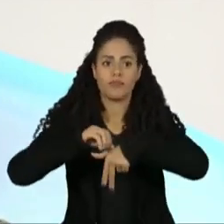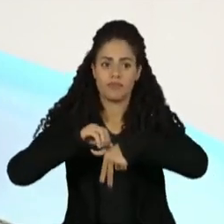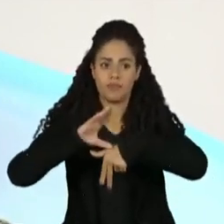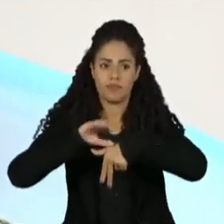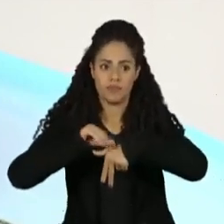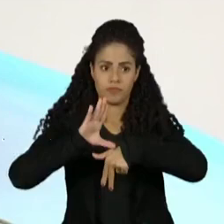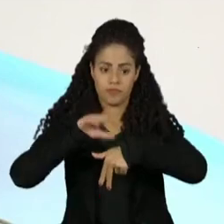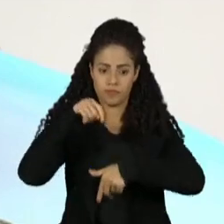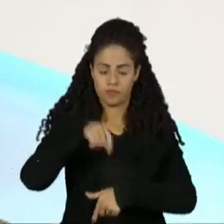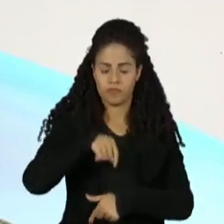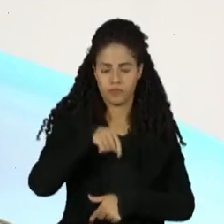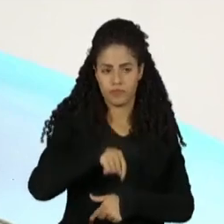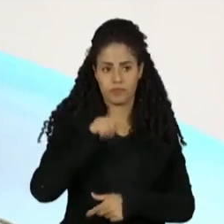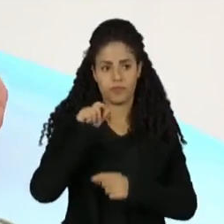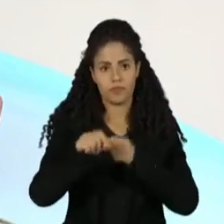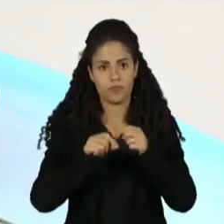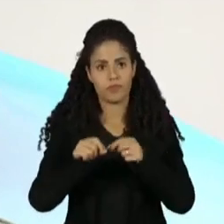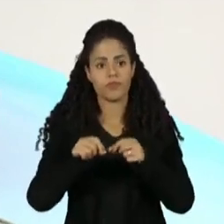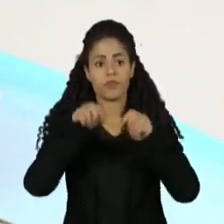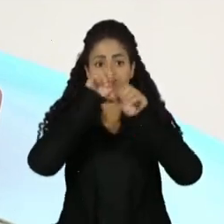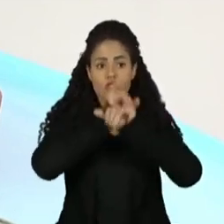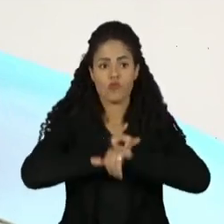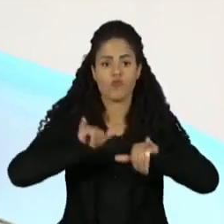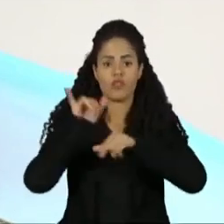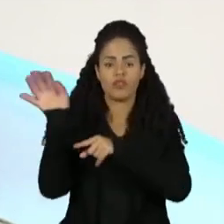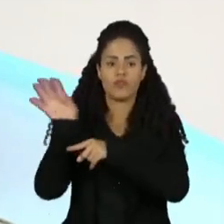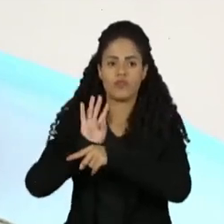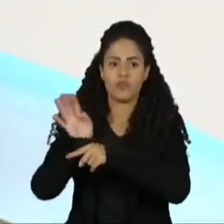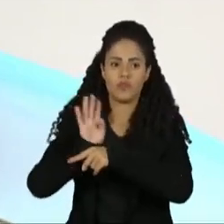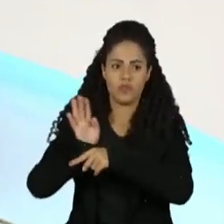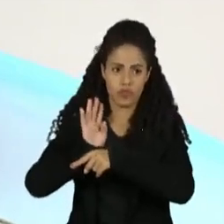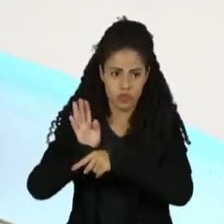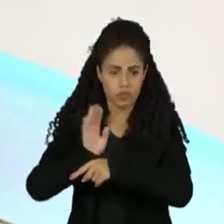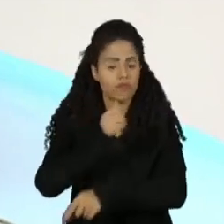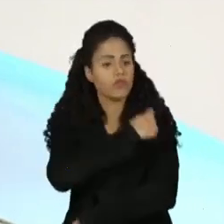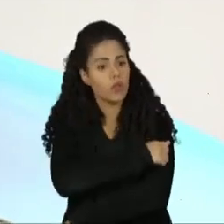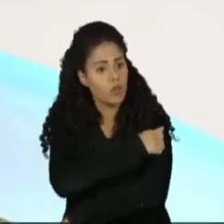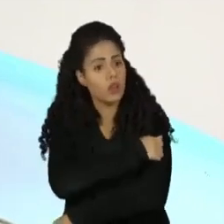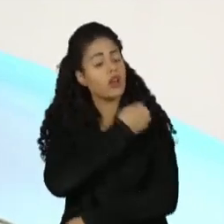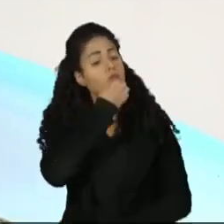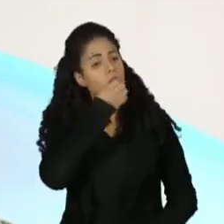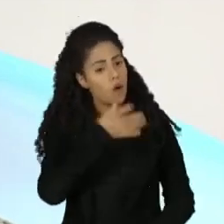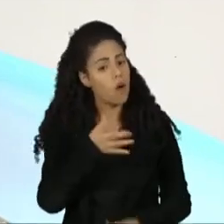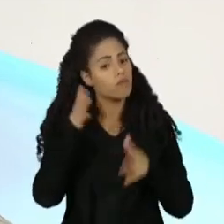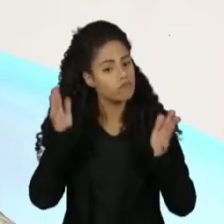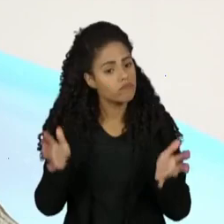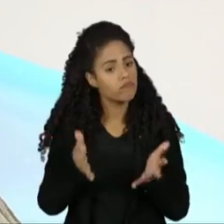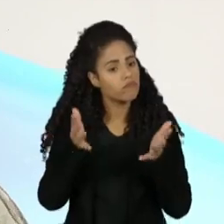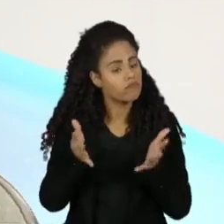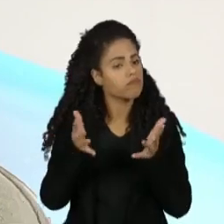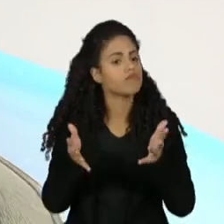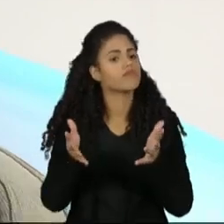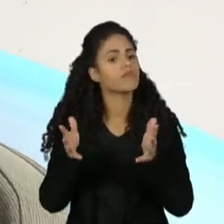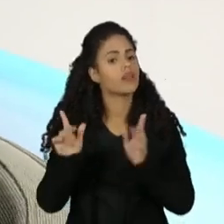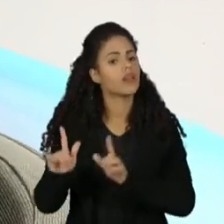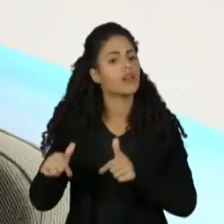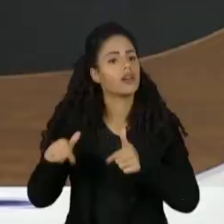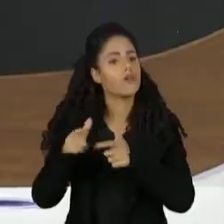a divulgação de vídeos de alunos. Então, isso eu acho que é uma das iniciativas que nós podemos aumentar ainda mais.